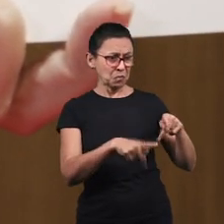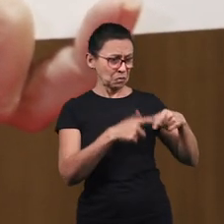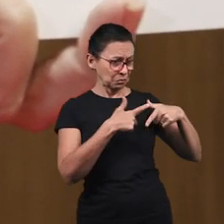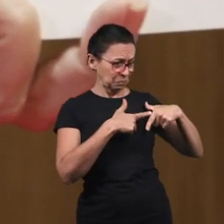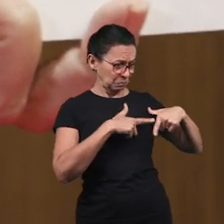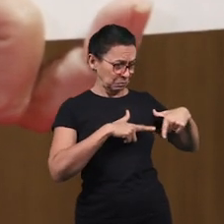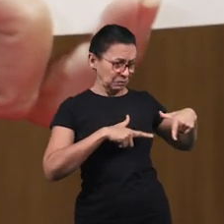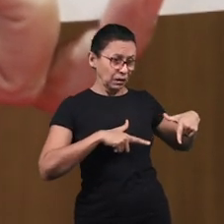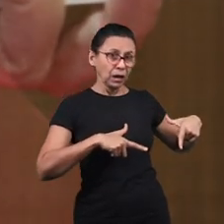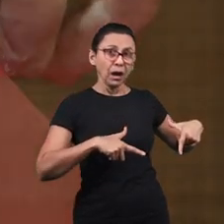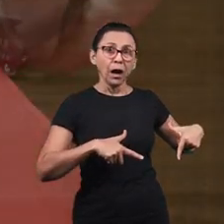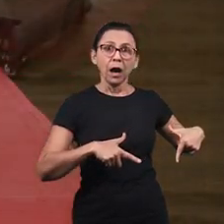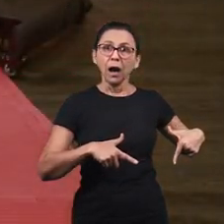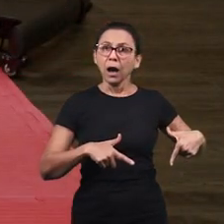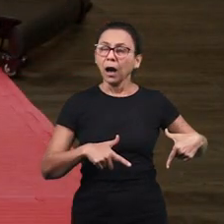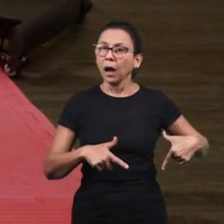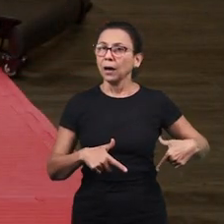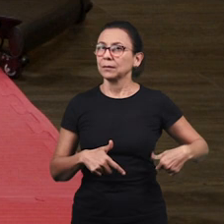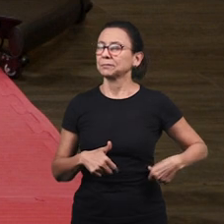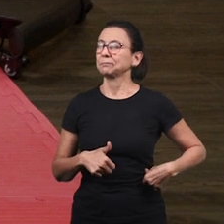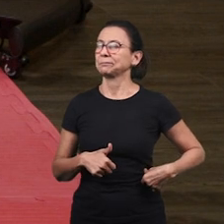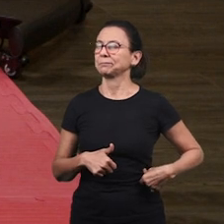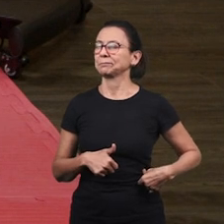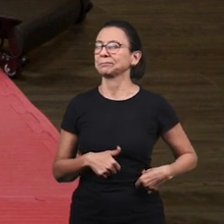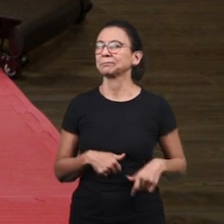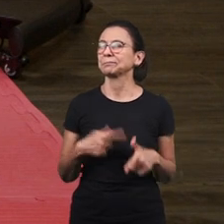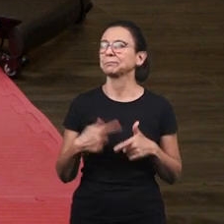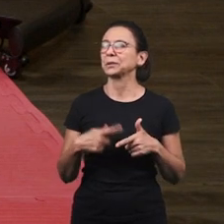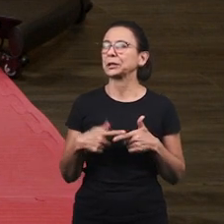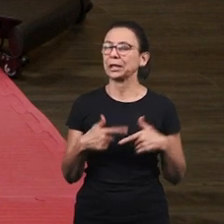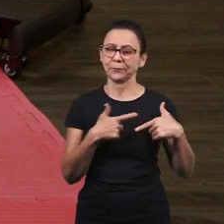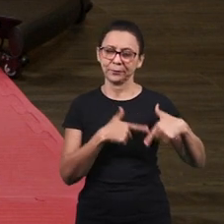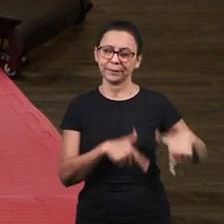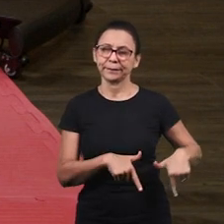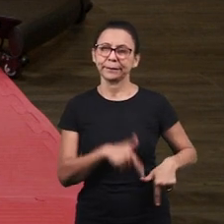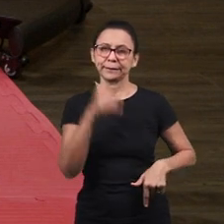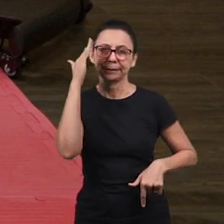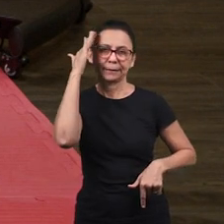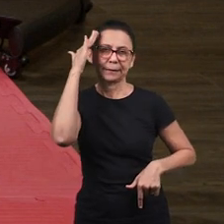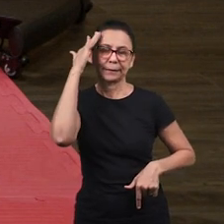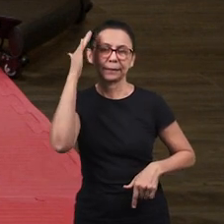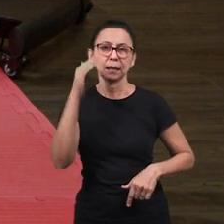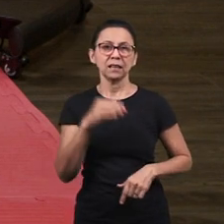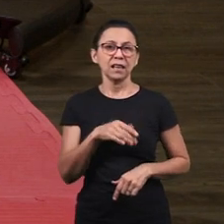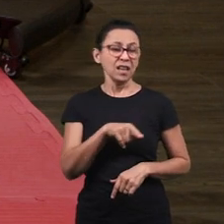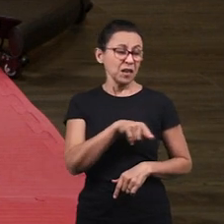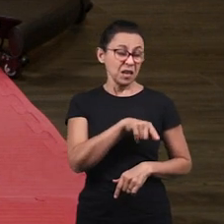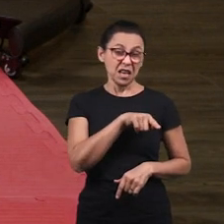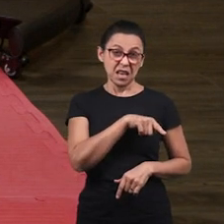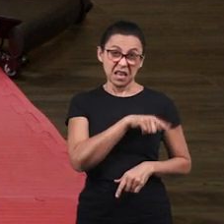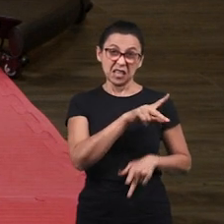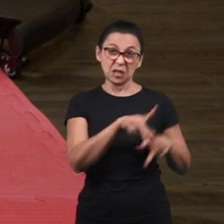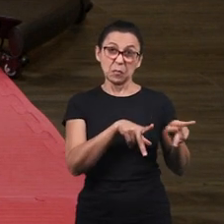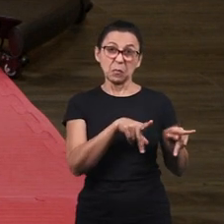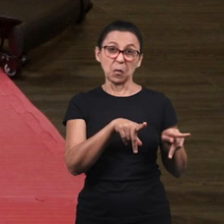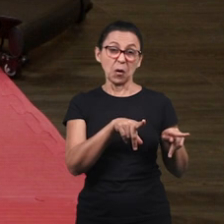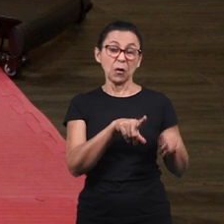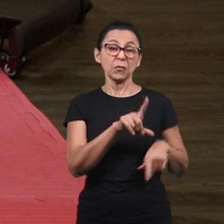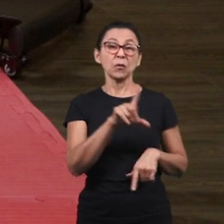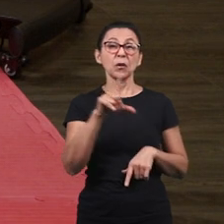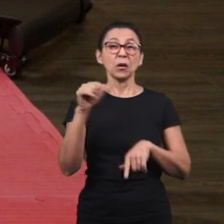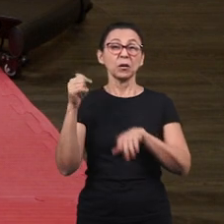vazio Sabe por quê que estava todo vazio? Porque eles escolheram ficar longe de Deus